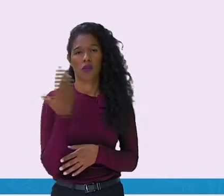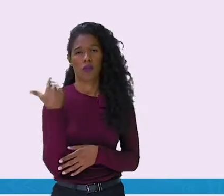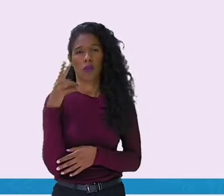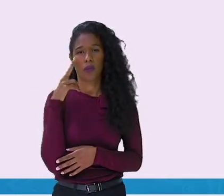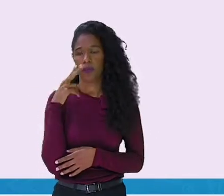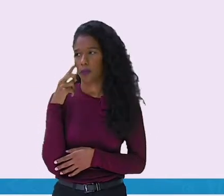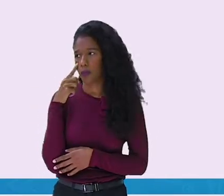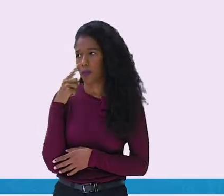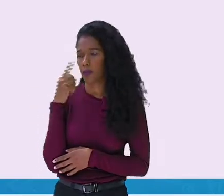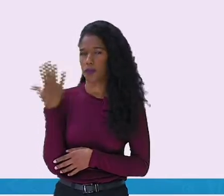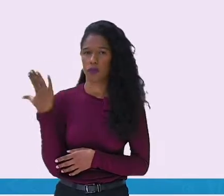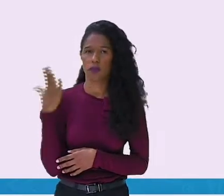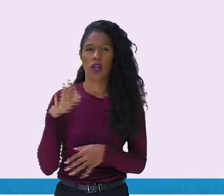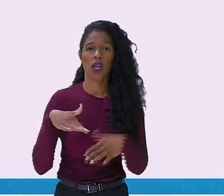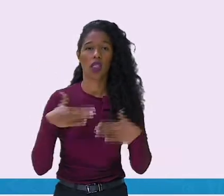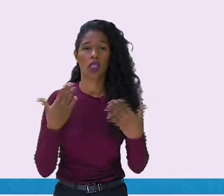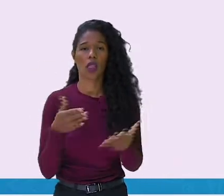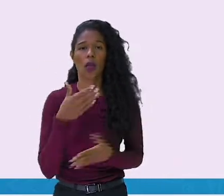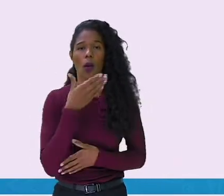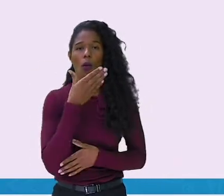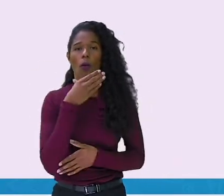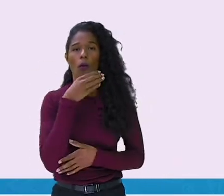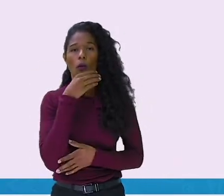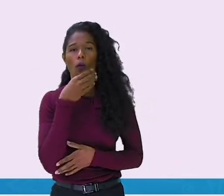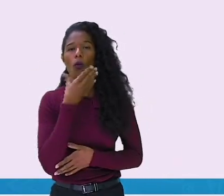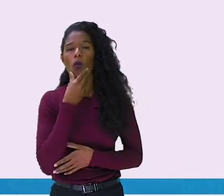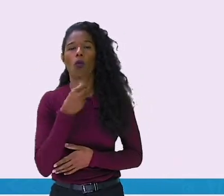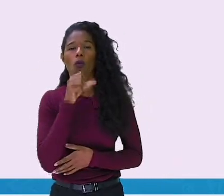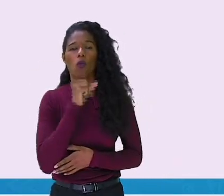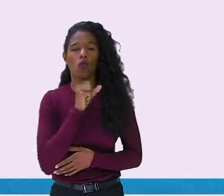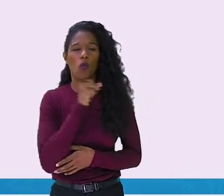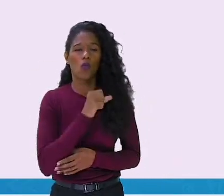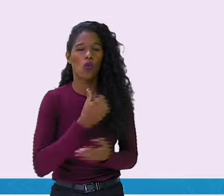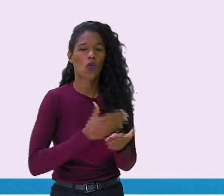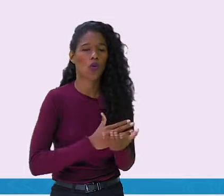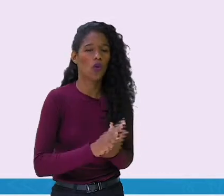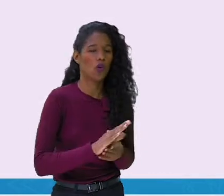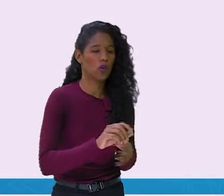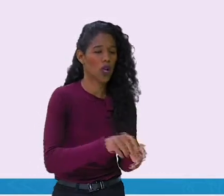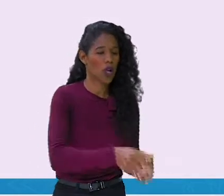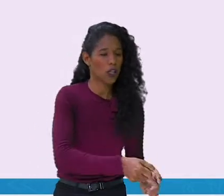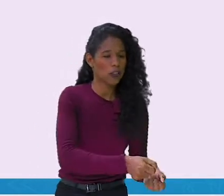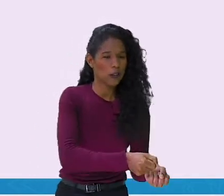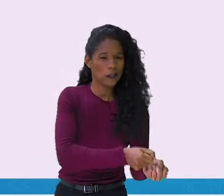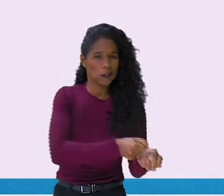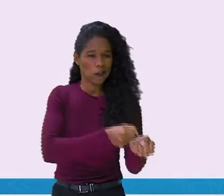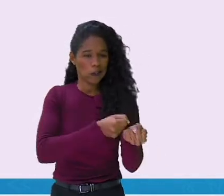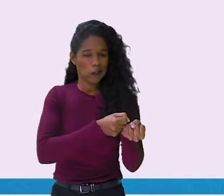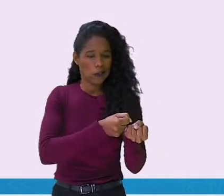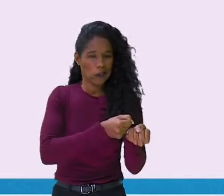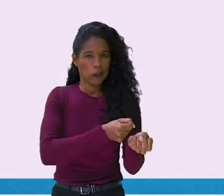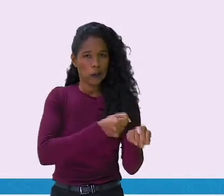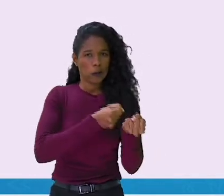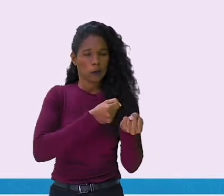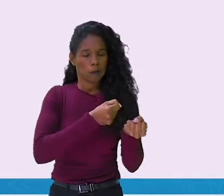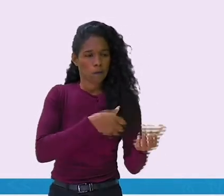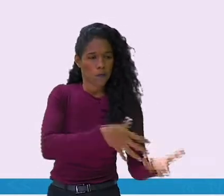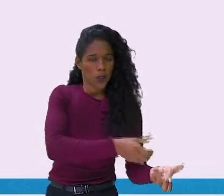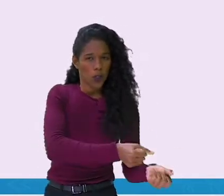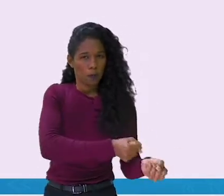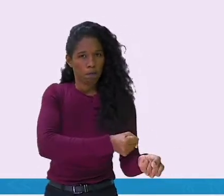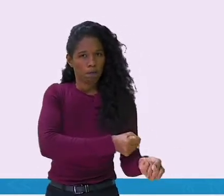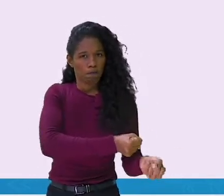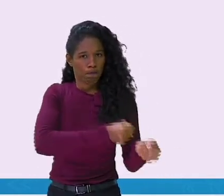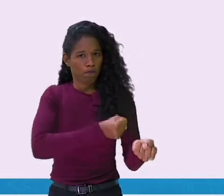Então, ele foi para a horta e começou a puxar o rabanete. Vocês